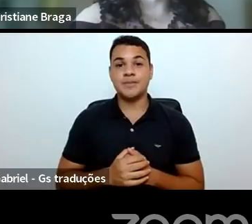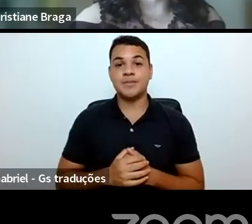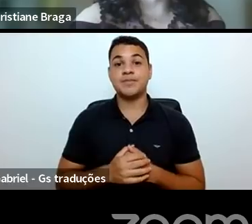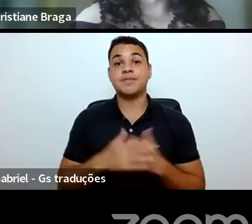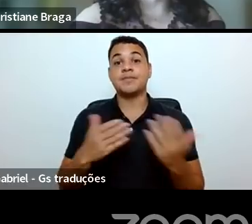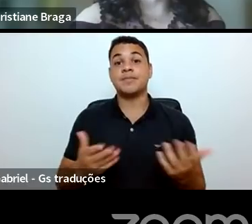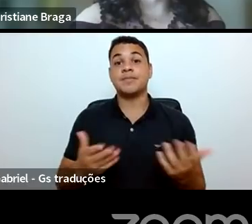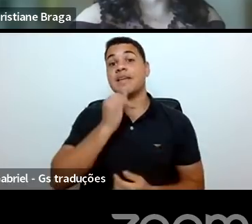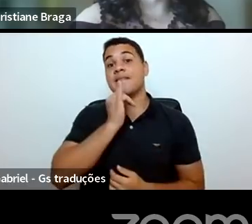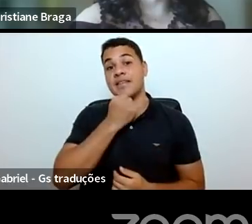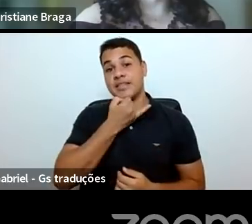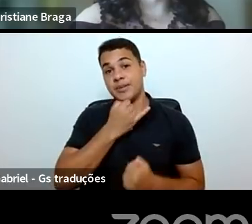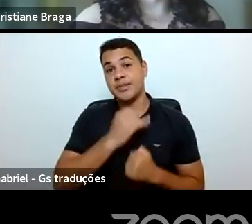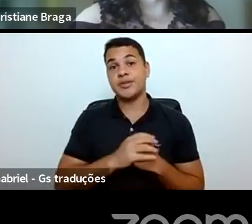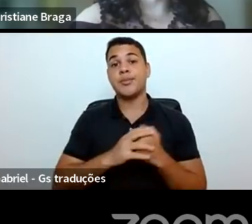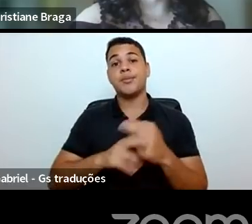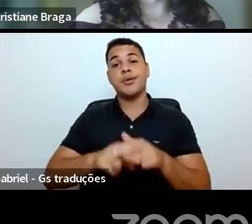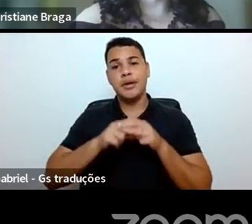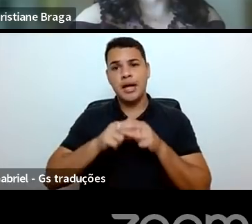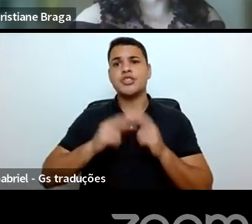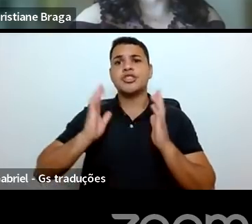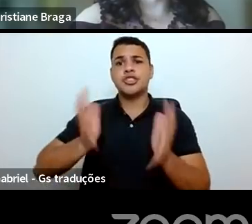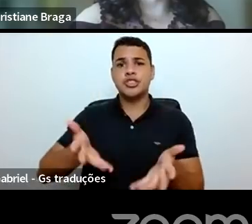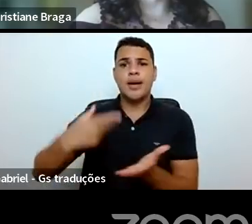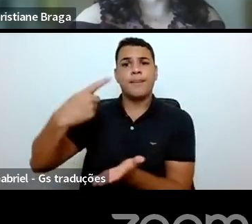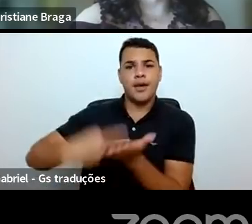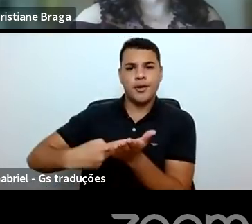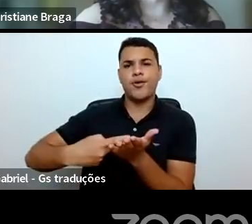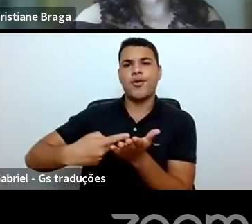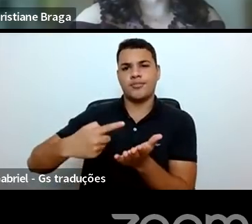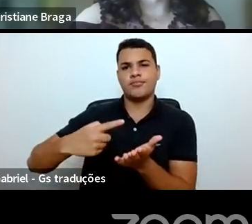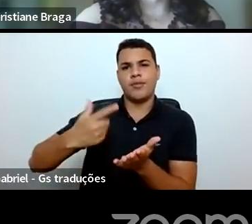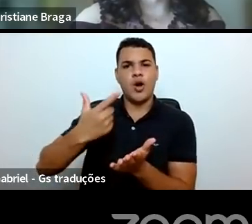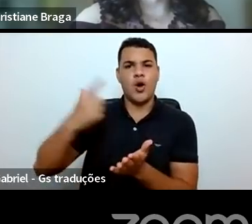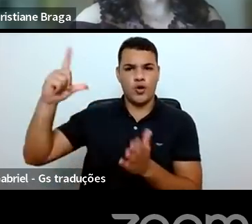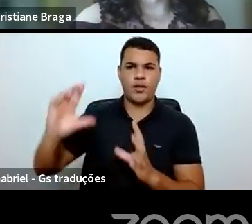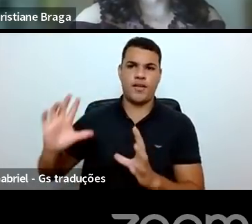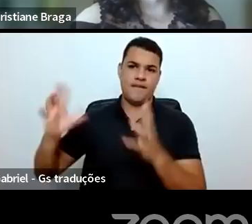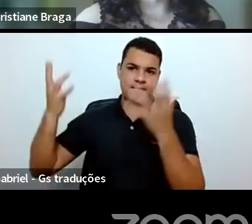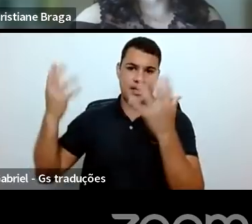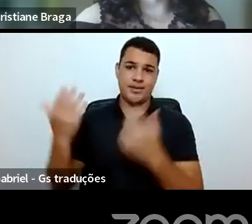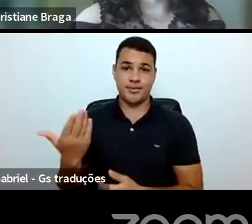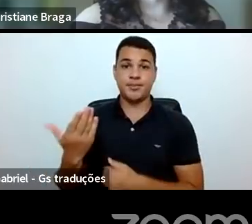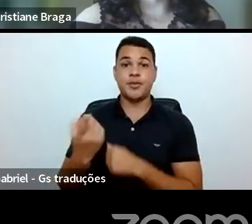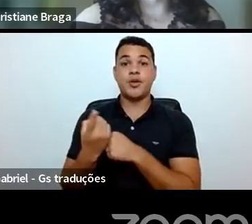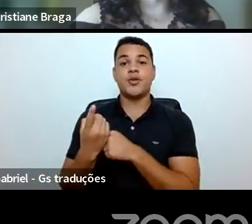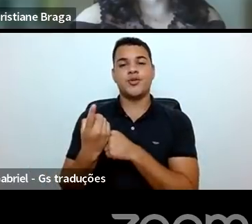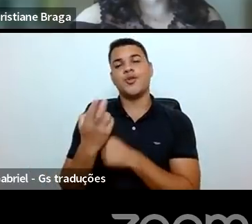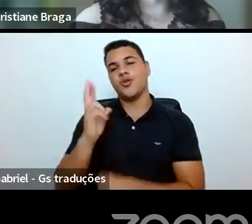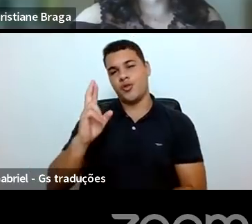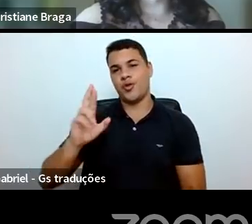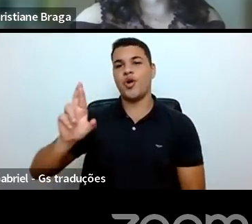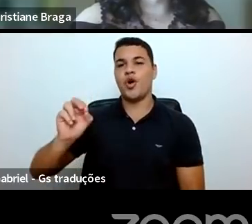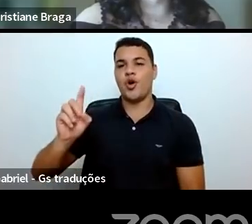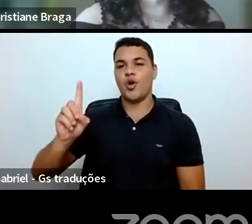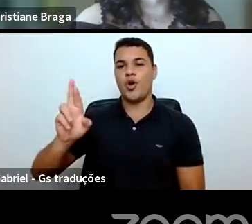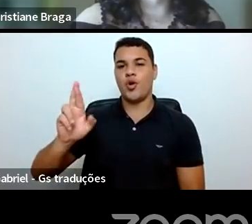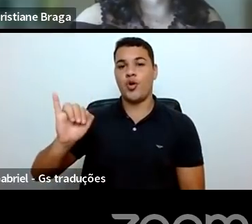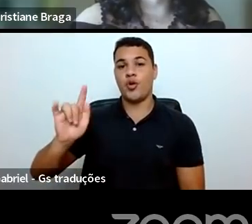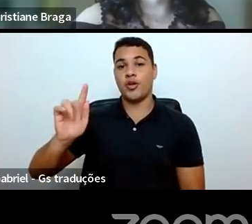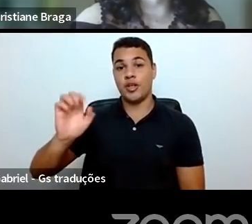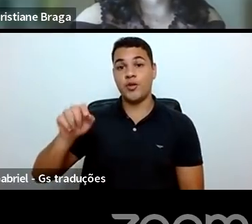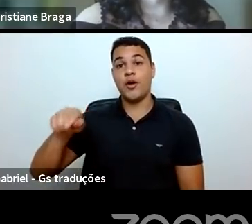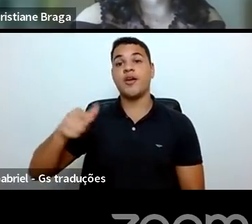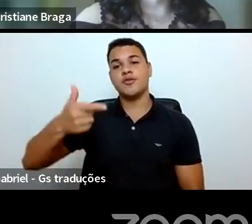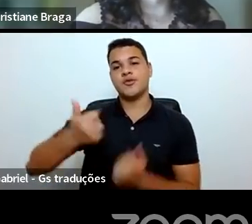Infelizmente, por conta de uma agenda já determinada, o doutor Rodrigo Corrêa Oliveira, nosso Vice-Presidente de Pesquisa,